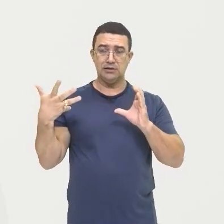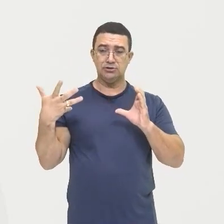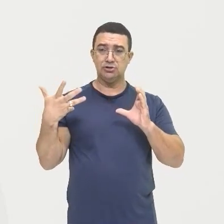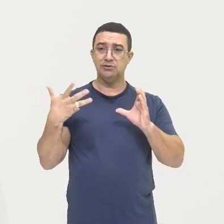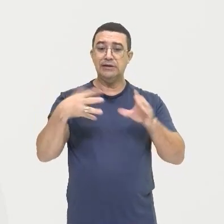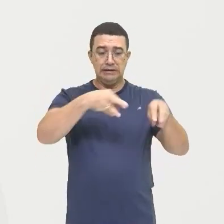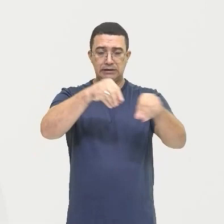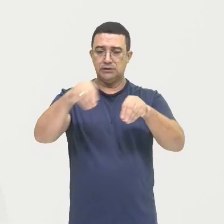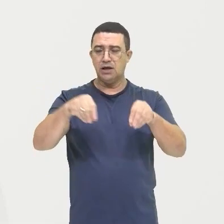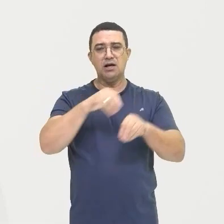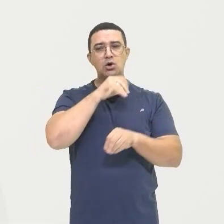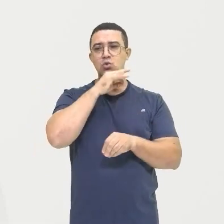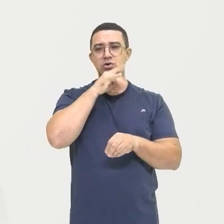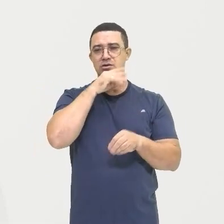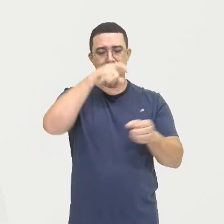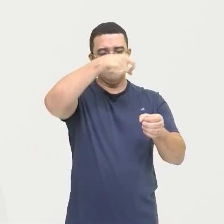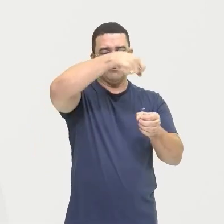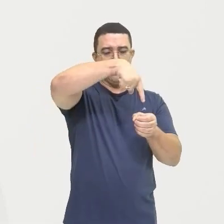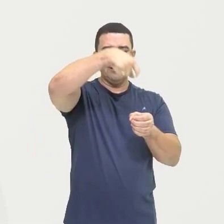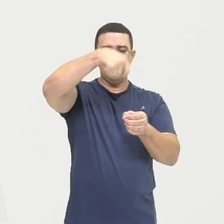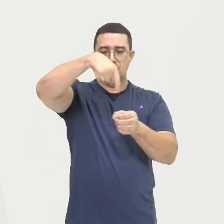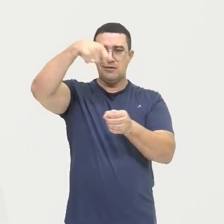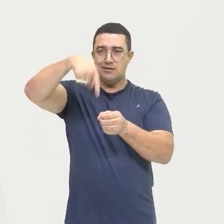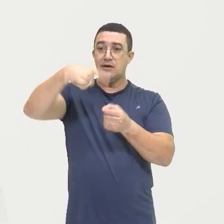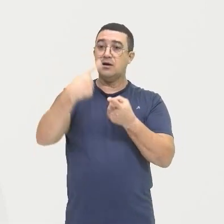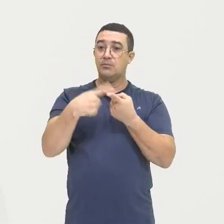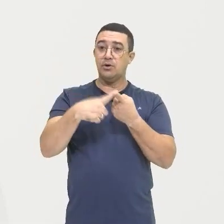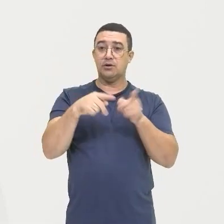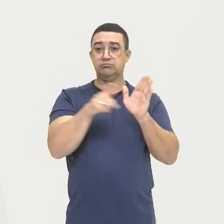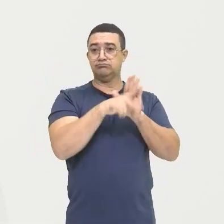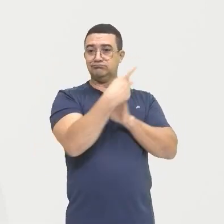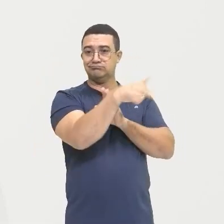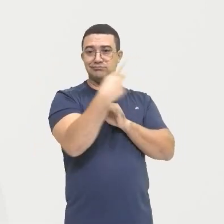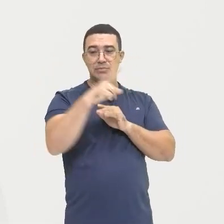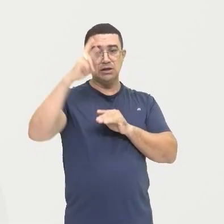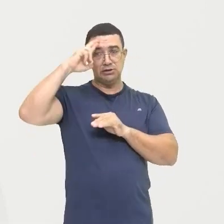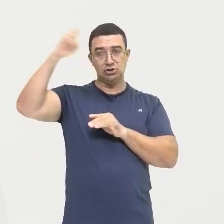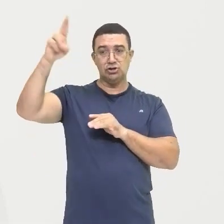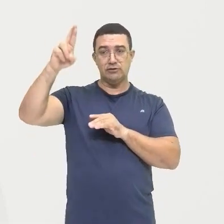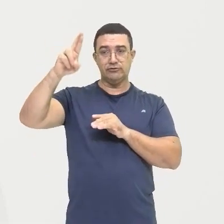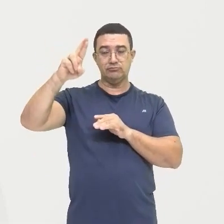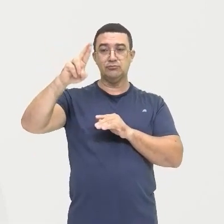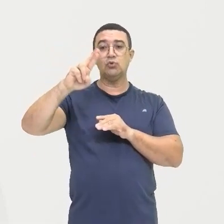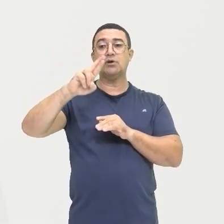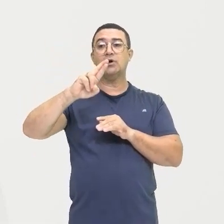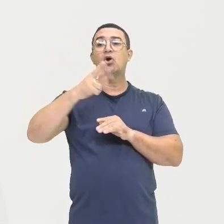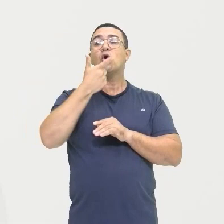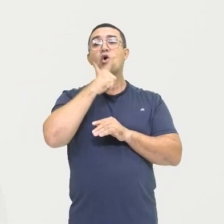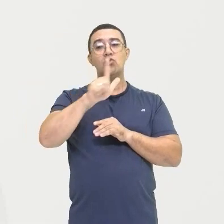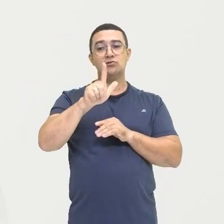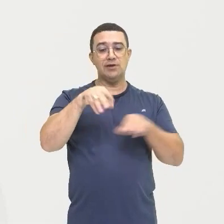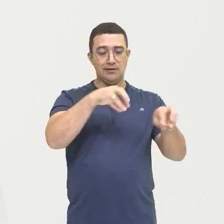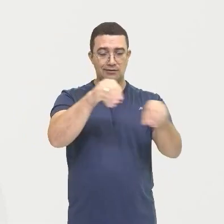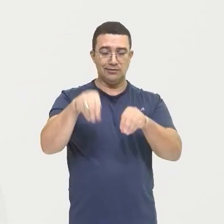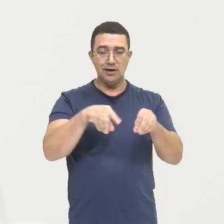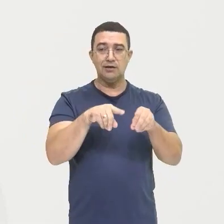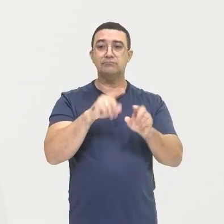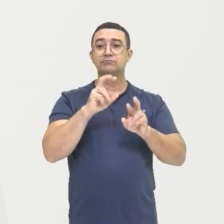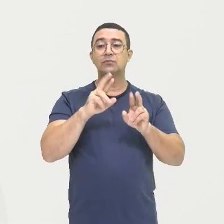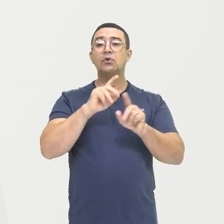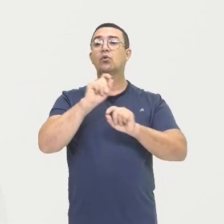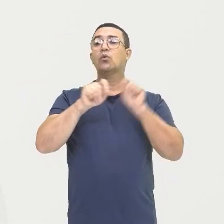improdutividade Pois o proprietário Ele vai adquirir Aquelas terras ali Esperando